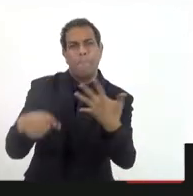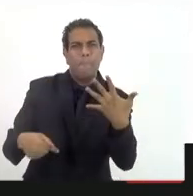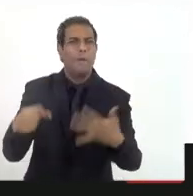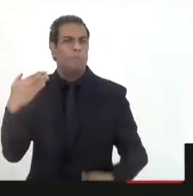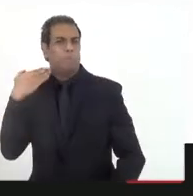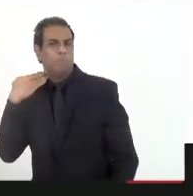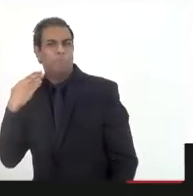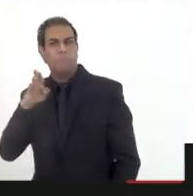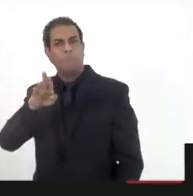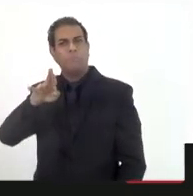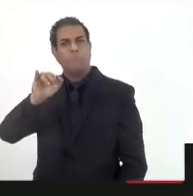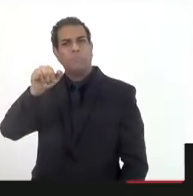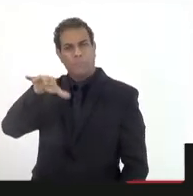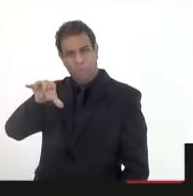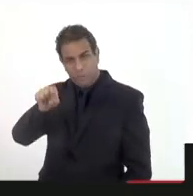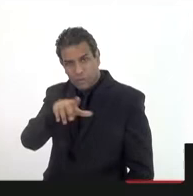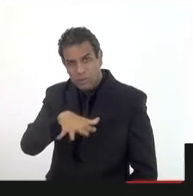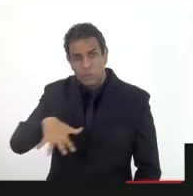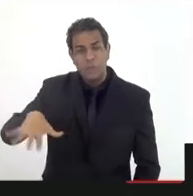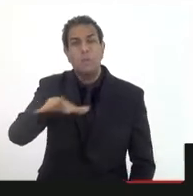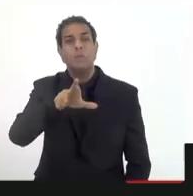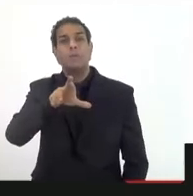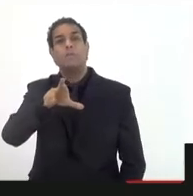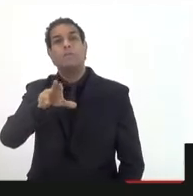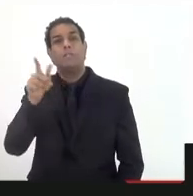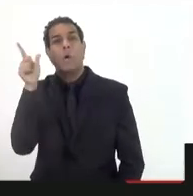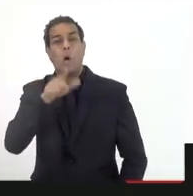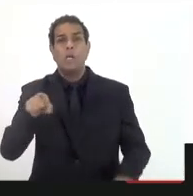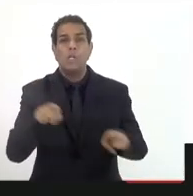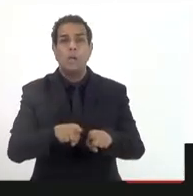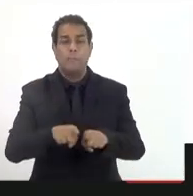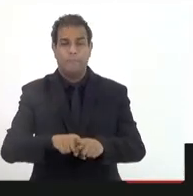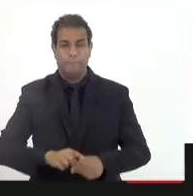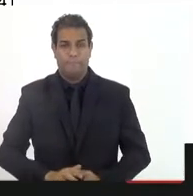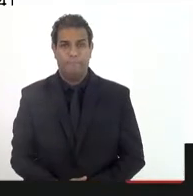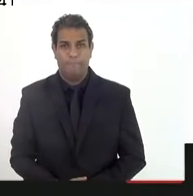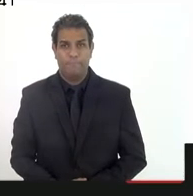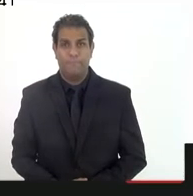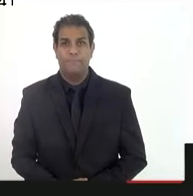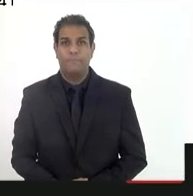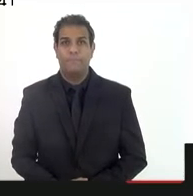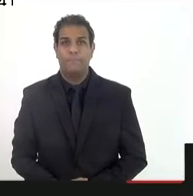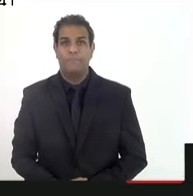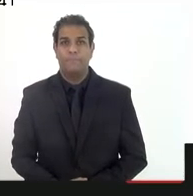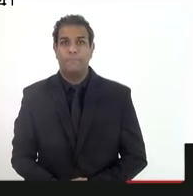fundo também pode eventualmente ter algum nível de contrapartida nisso. Vai, Henrique.